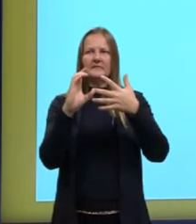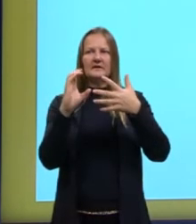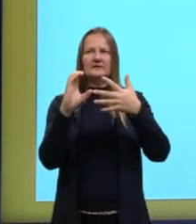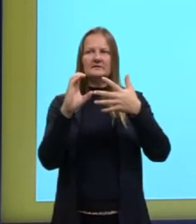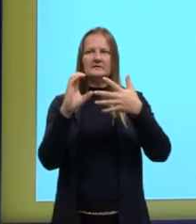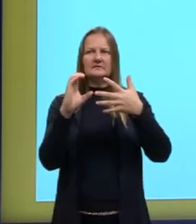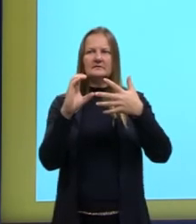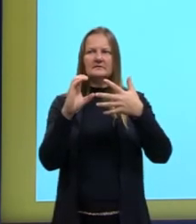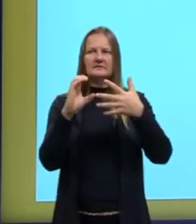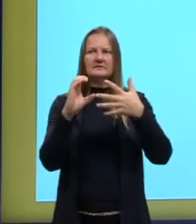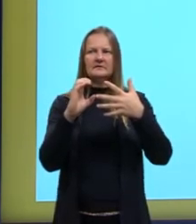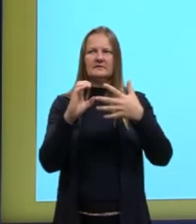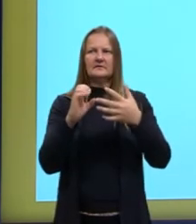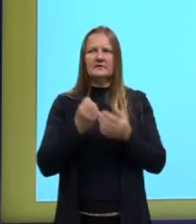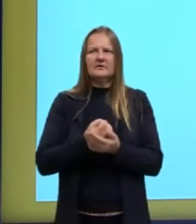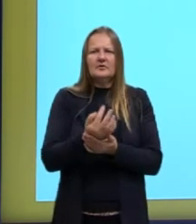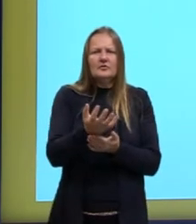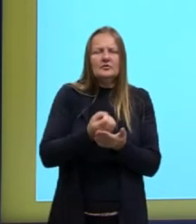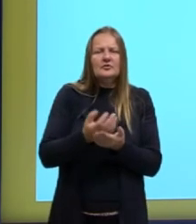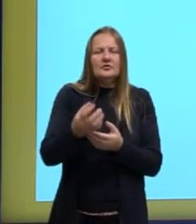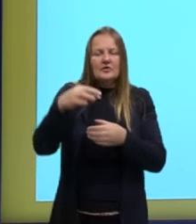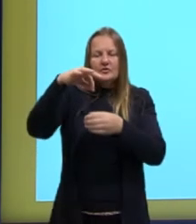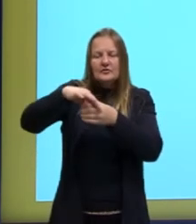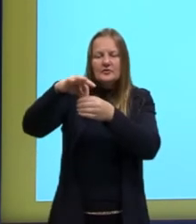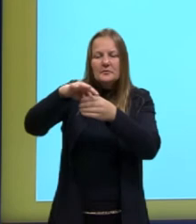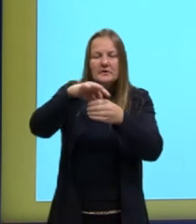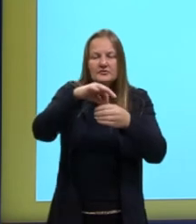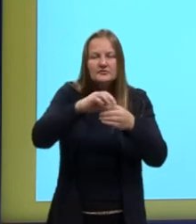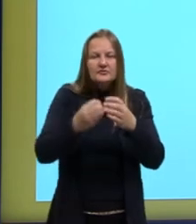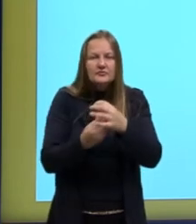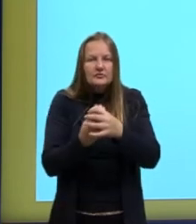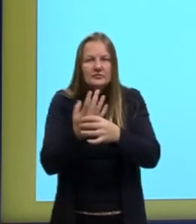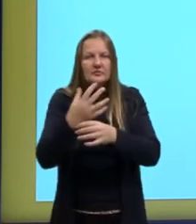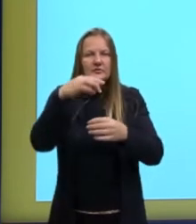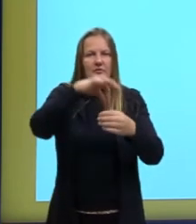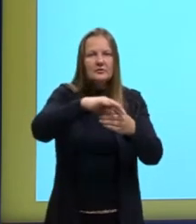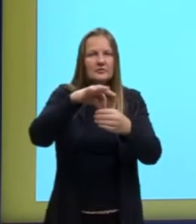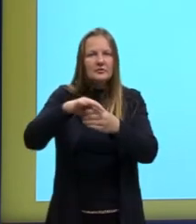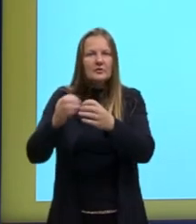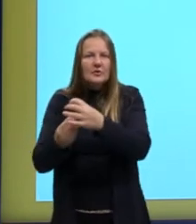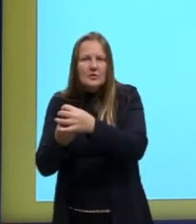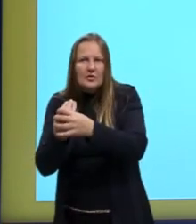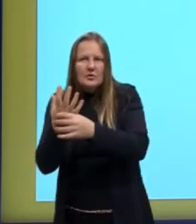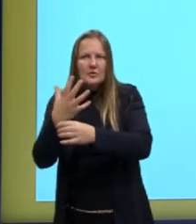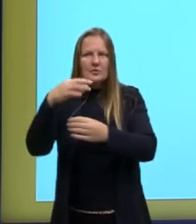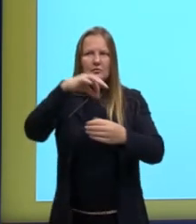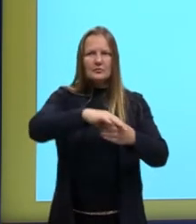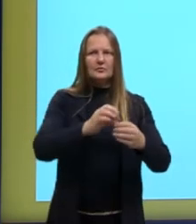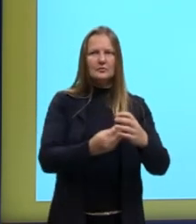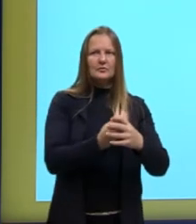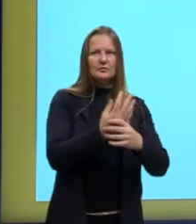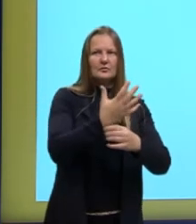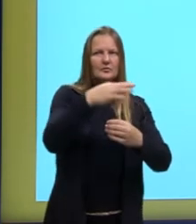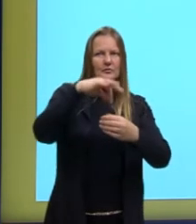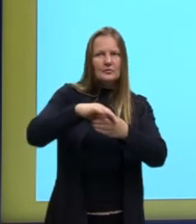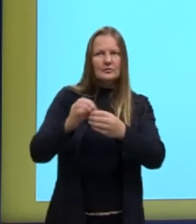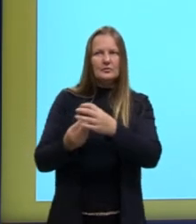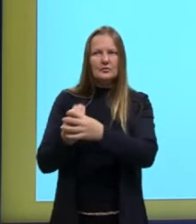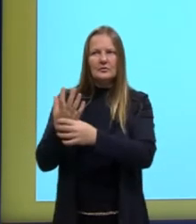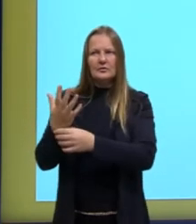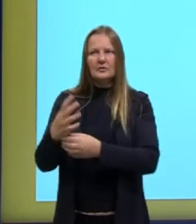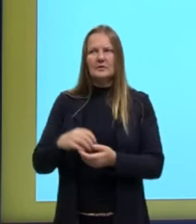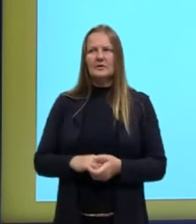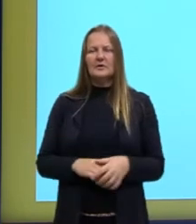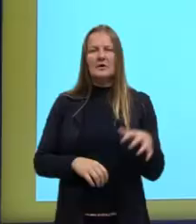Fatores de disseminação das sementes é uma boa pedida, né? Porque, olha só, a